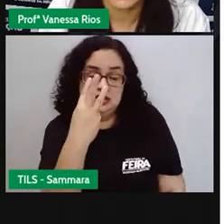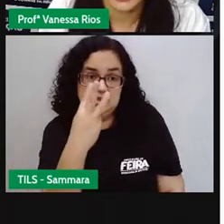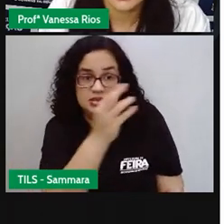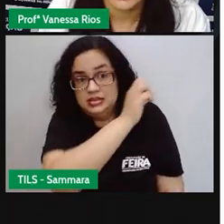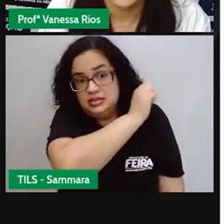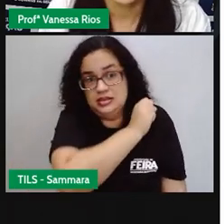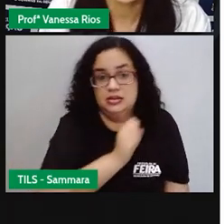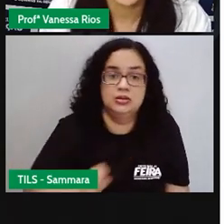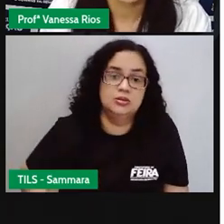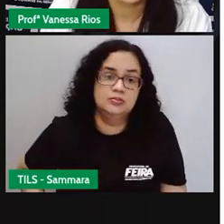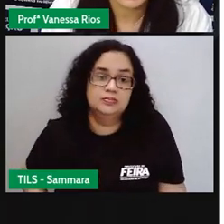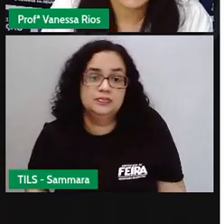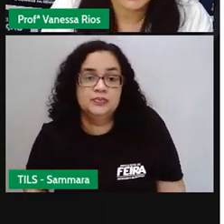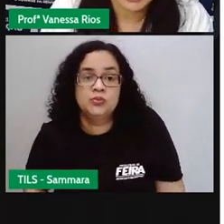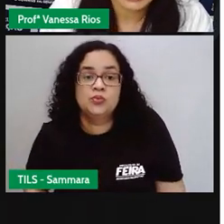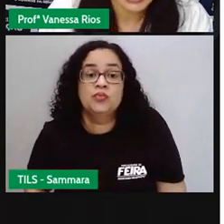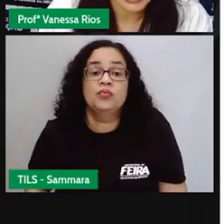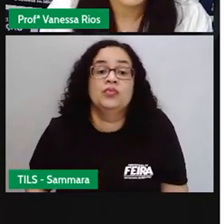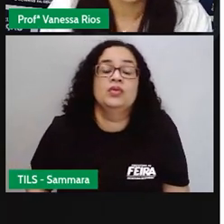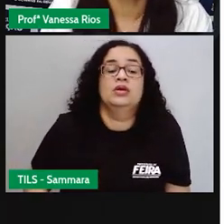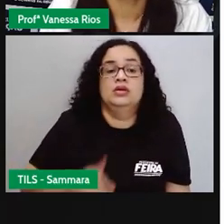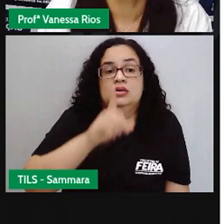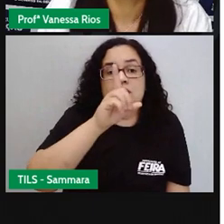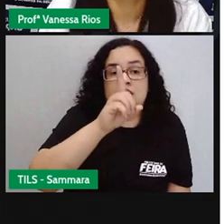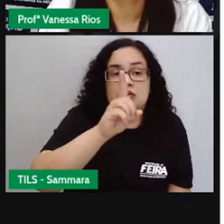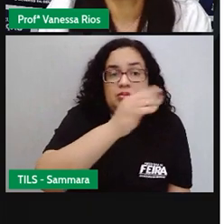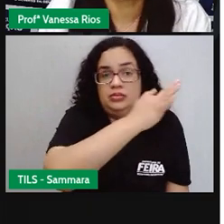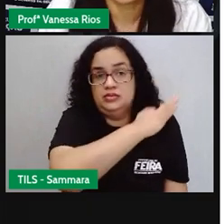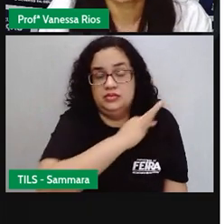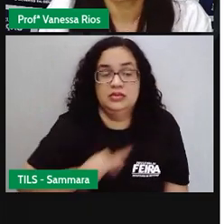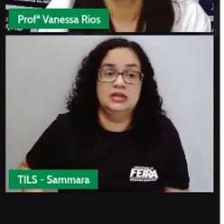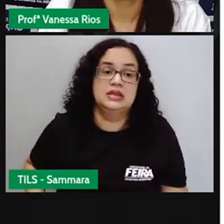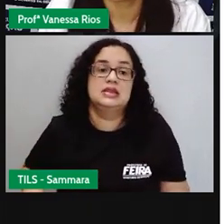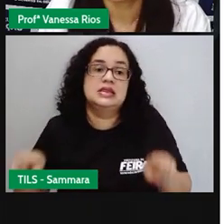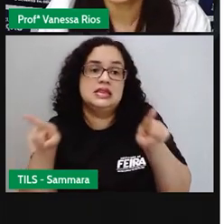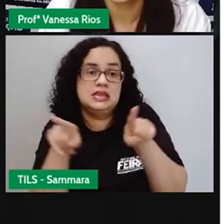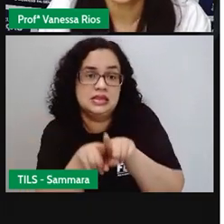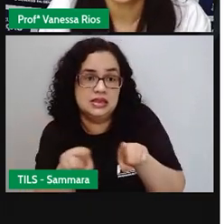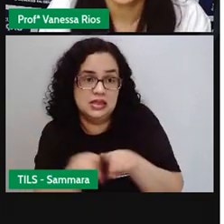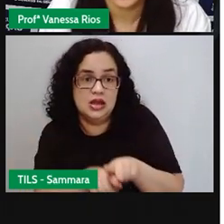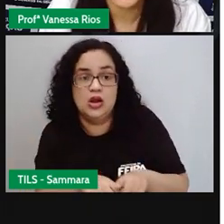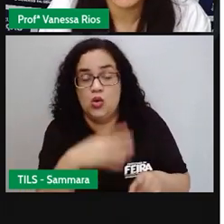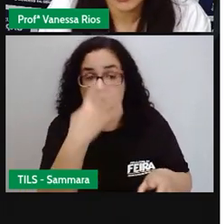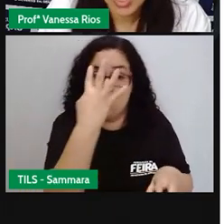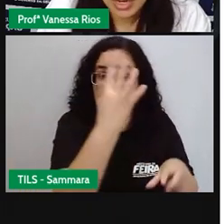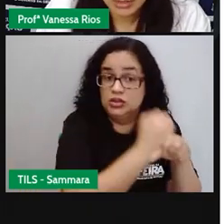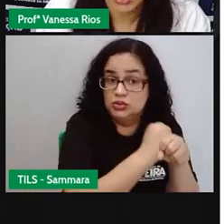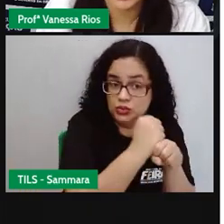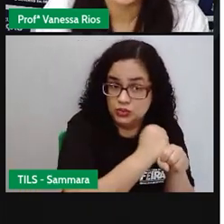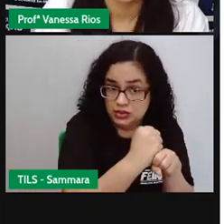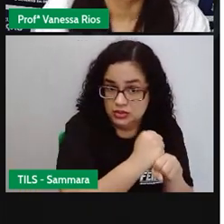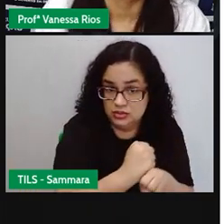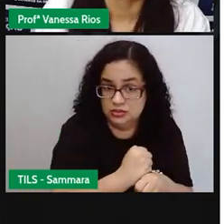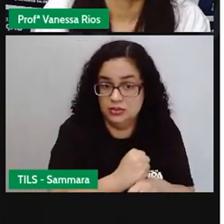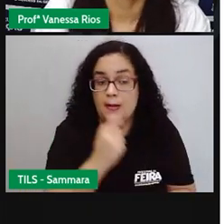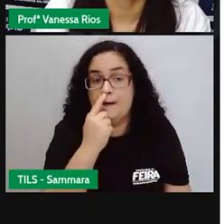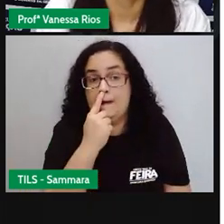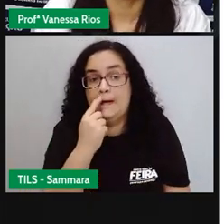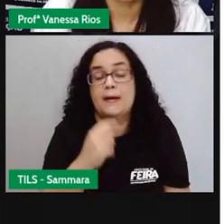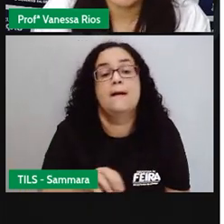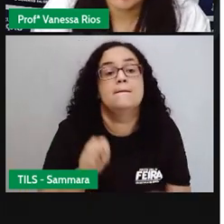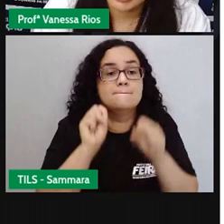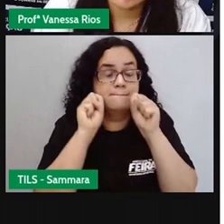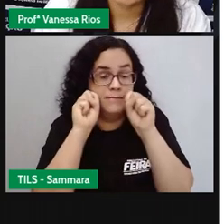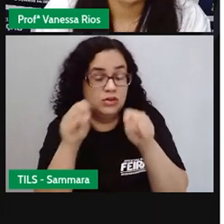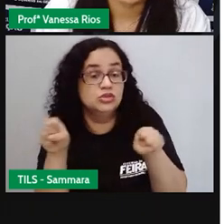senadores. Os deputados federais, eles são eleitos também para mandatos de quatro anos. Então,